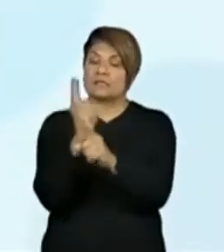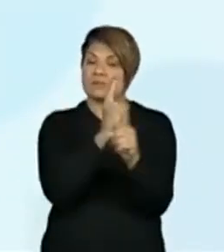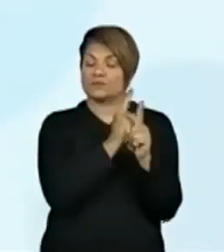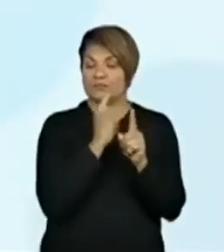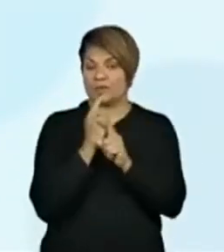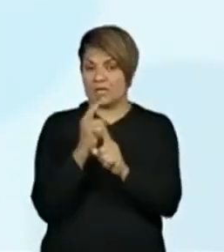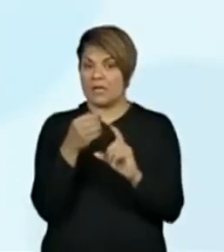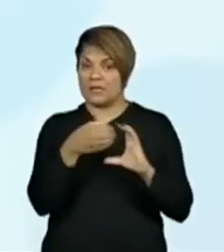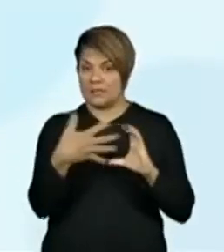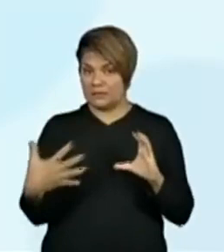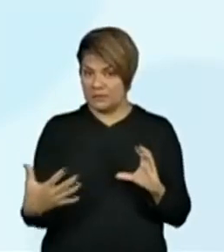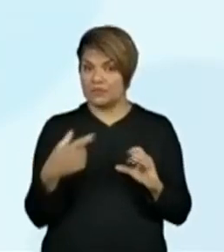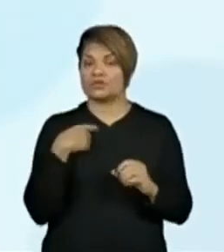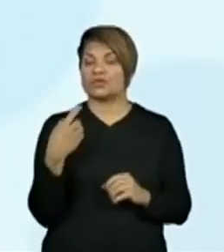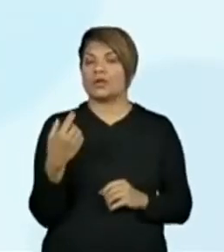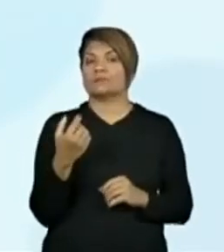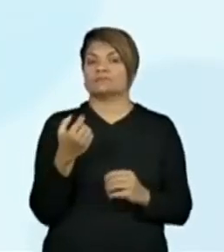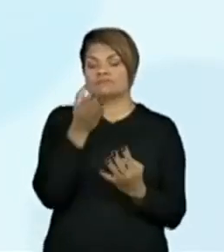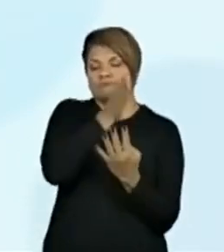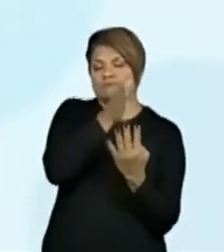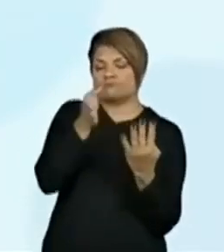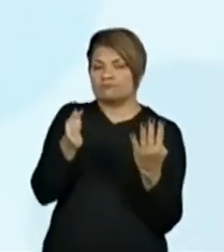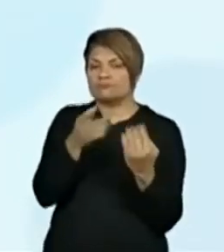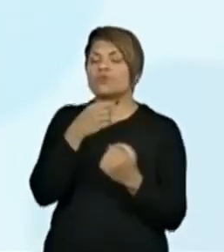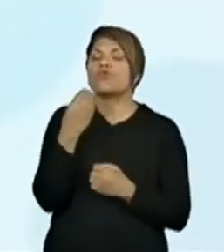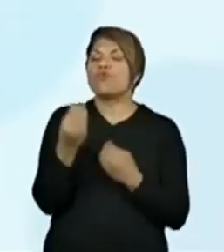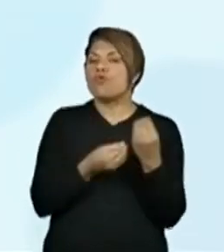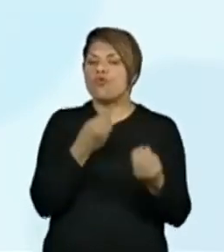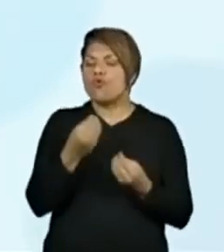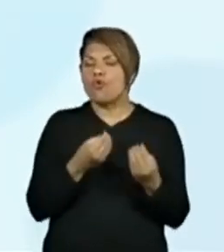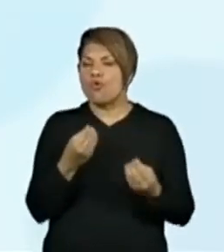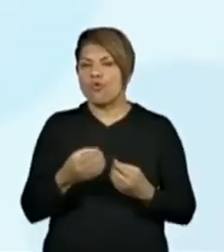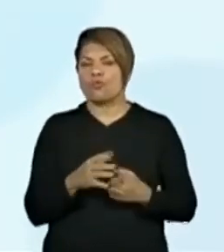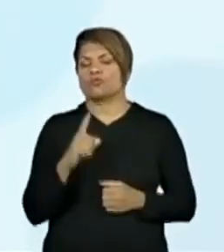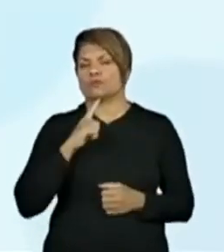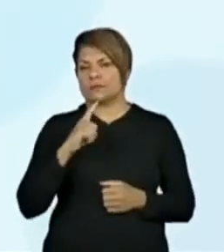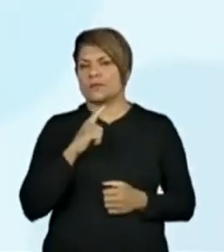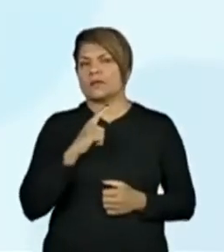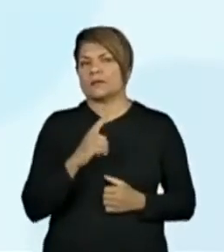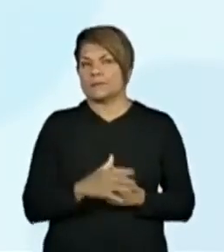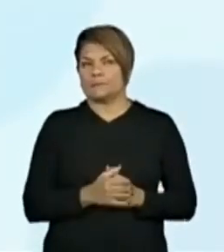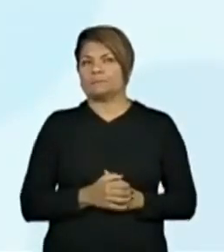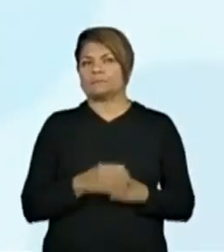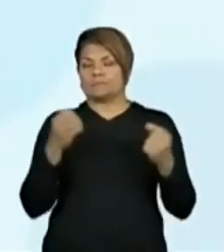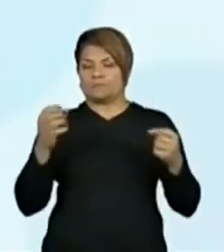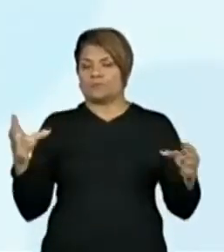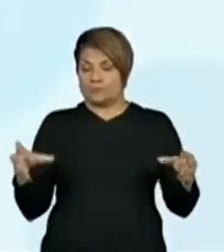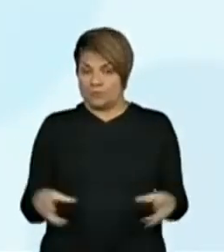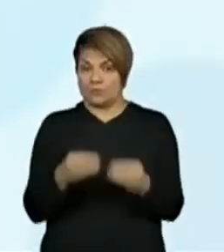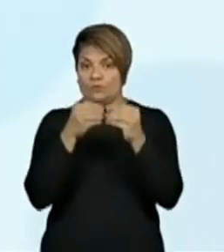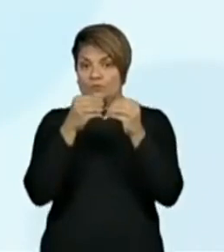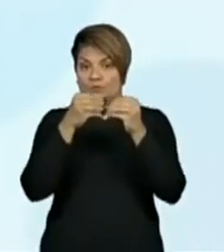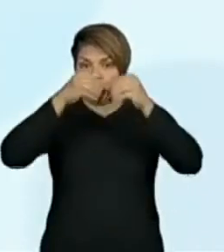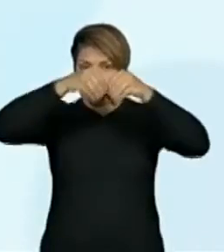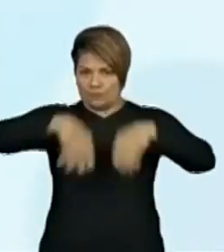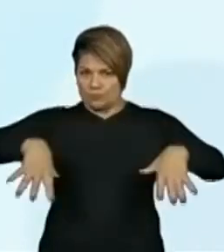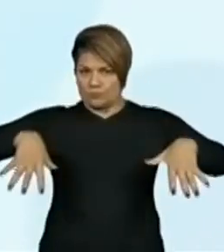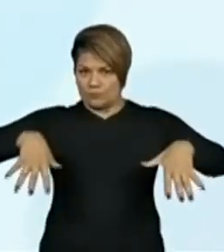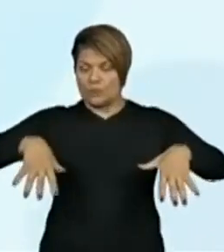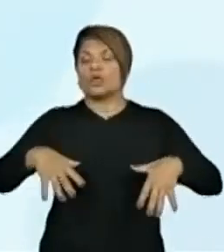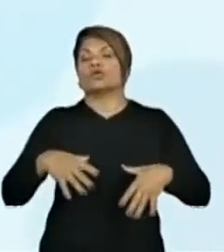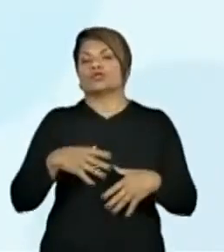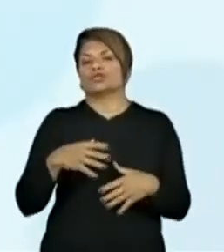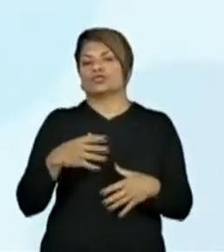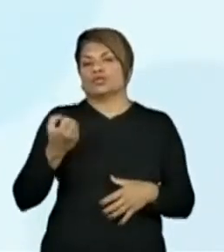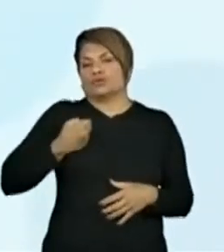características do sistema de numeração decimal utilizando a composição e a decomposição de número natural até